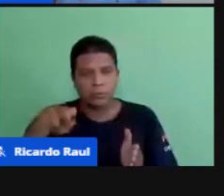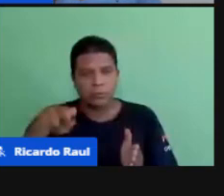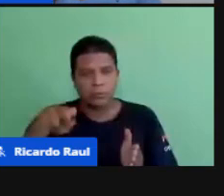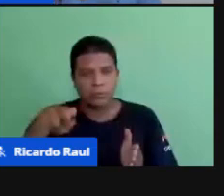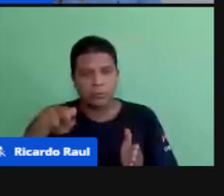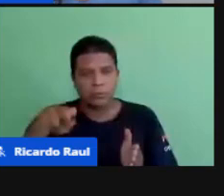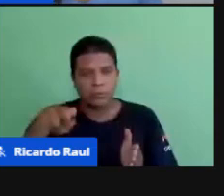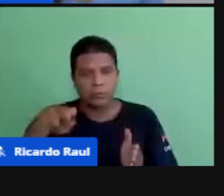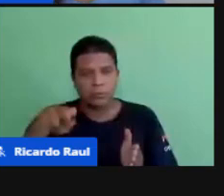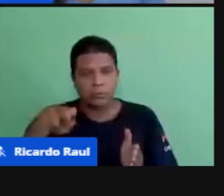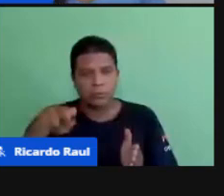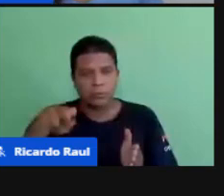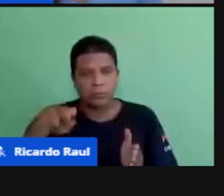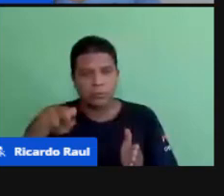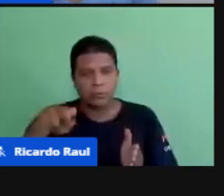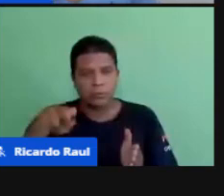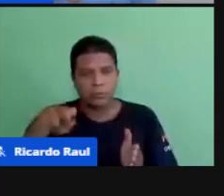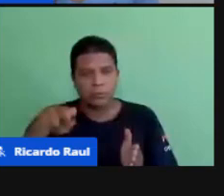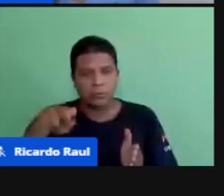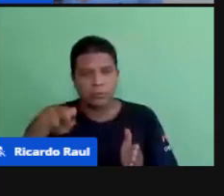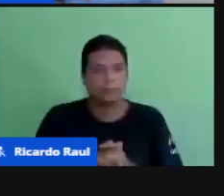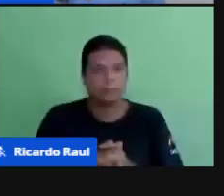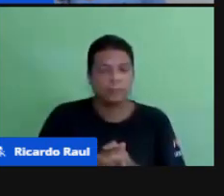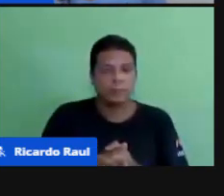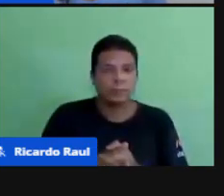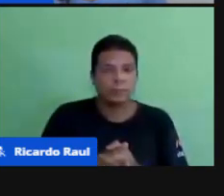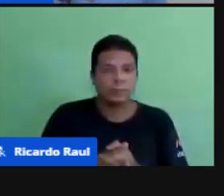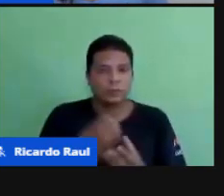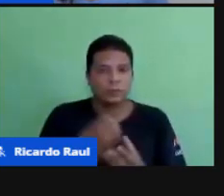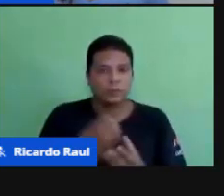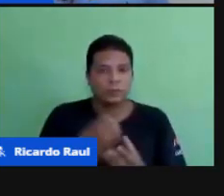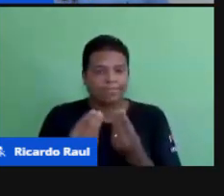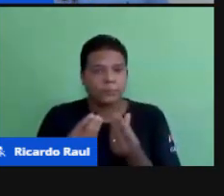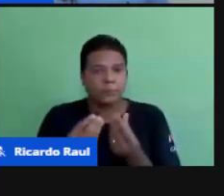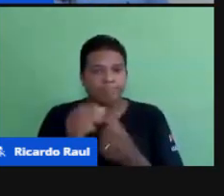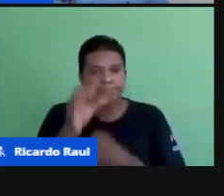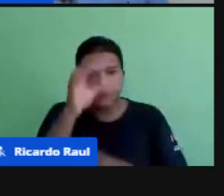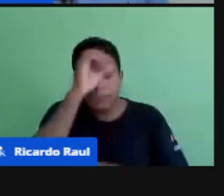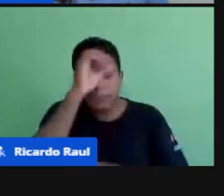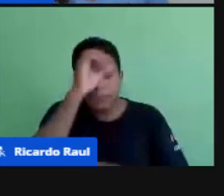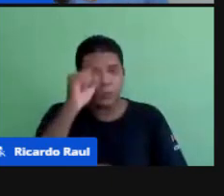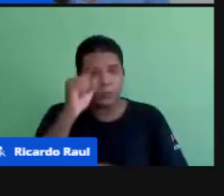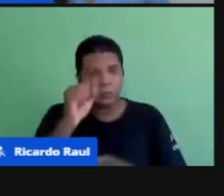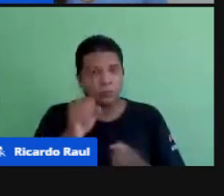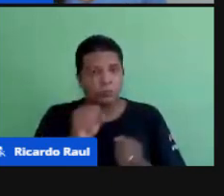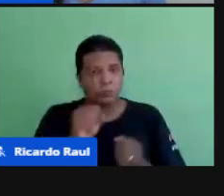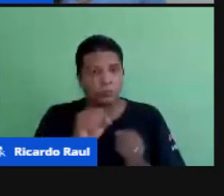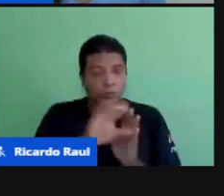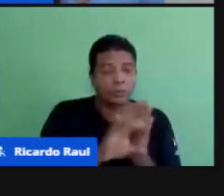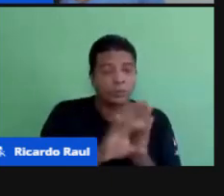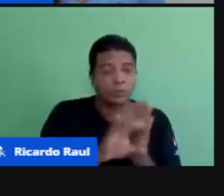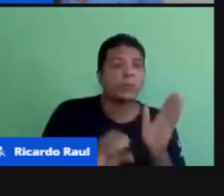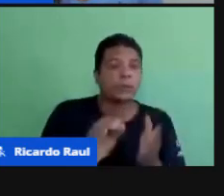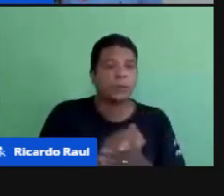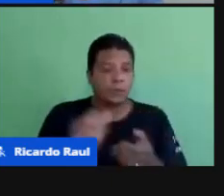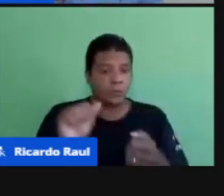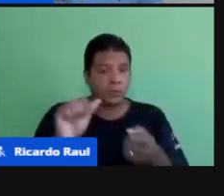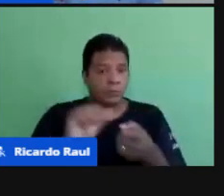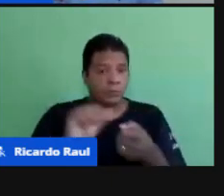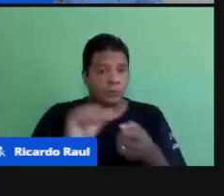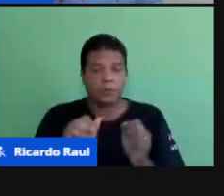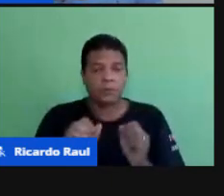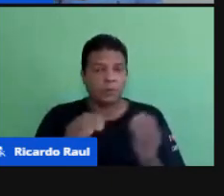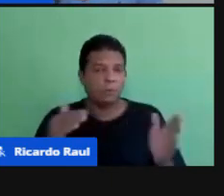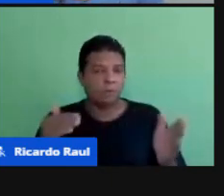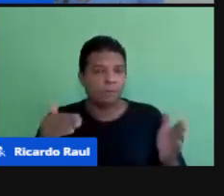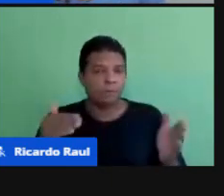Considerando O nível De aproveitamento Dos conteúdos Específicos Esta É realizada Apenas ao